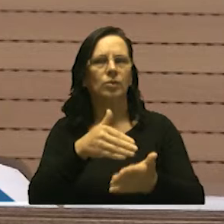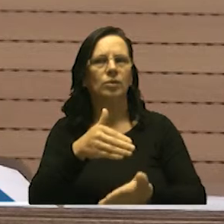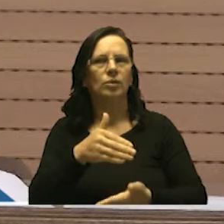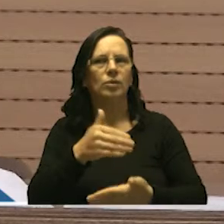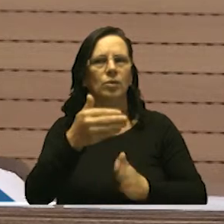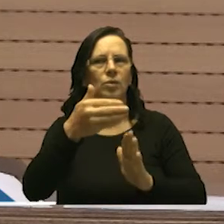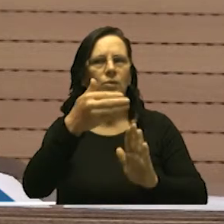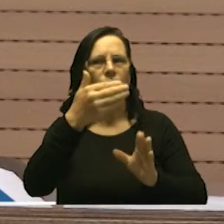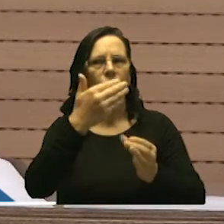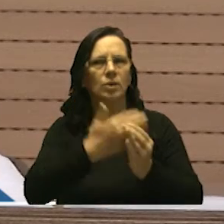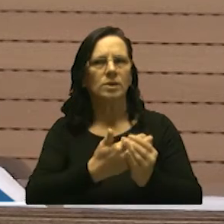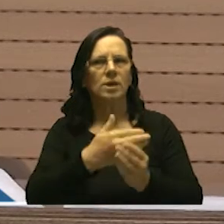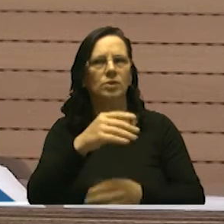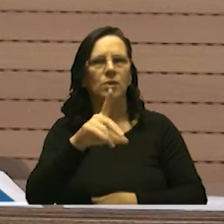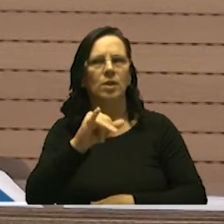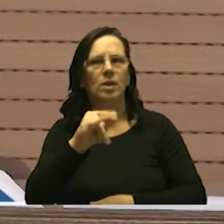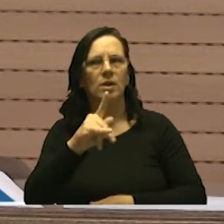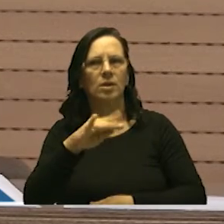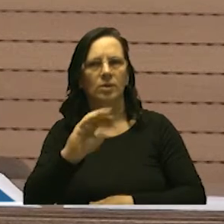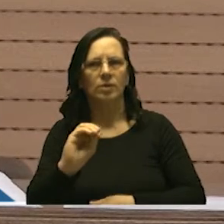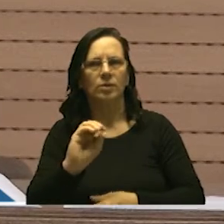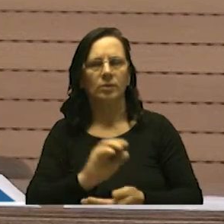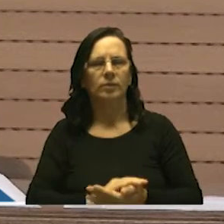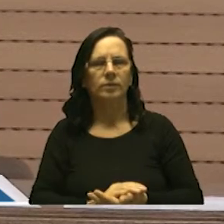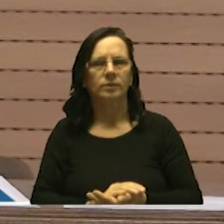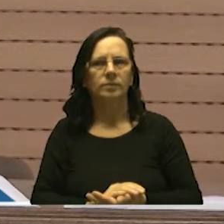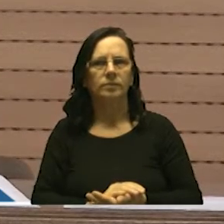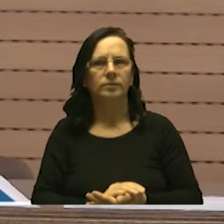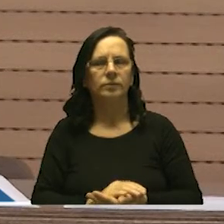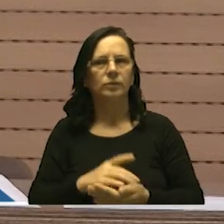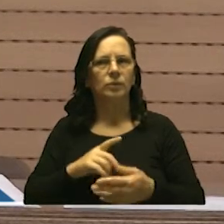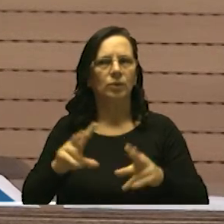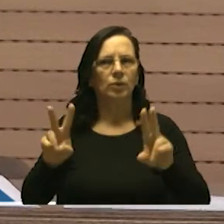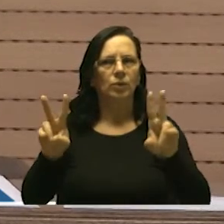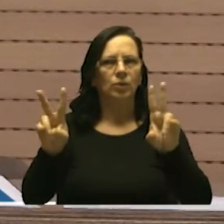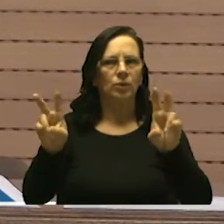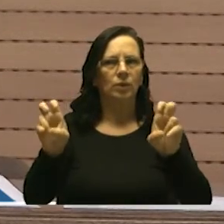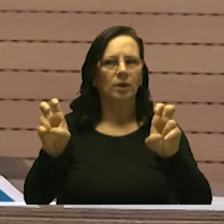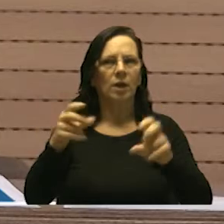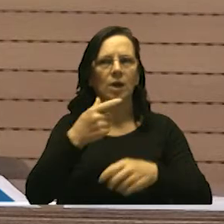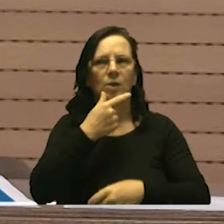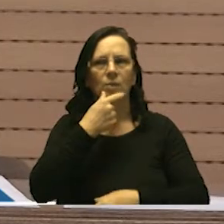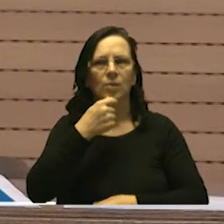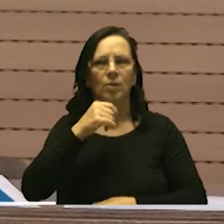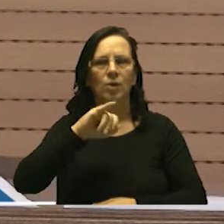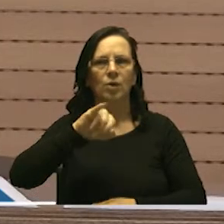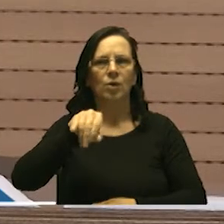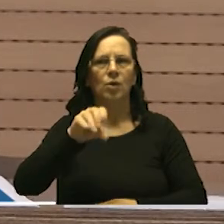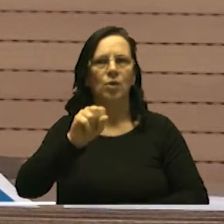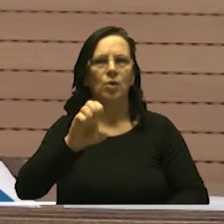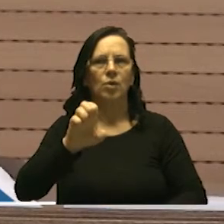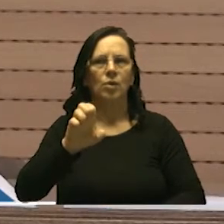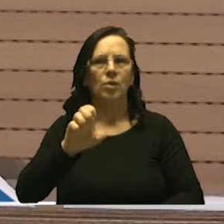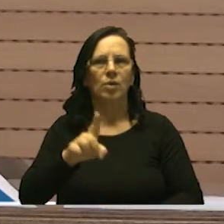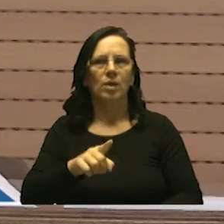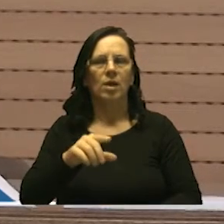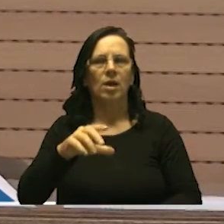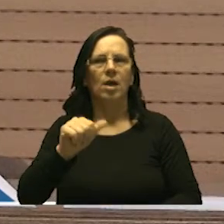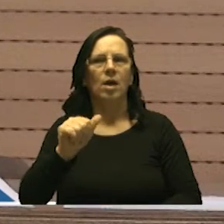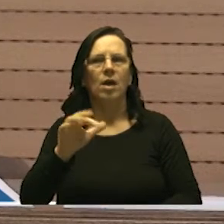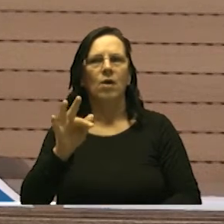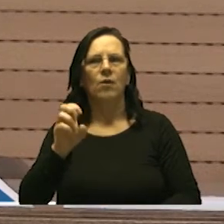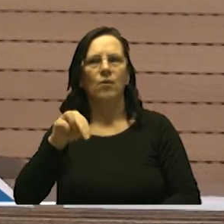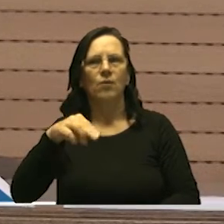processo legislativo e sobre o tema José Afonso da Silva ensina a